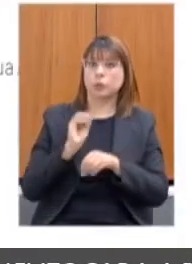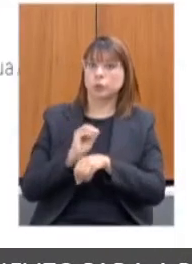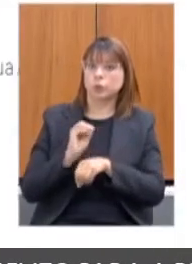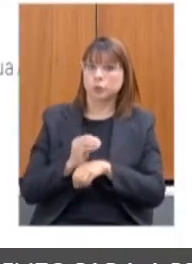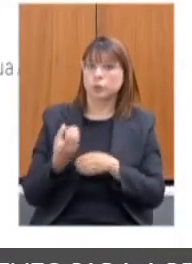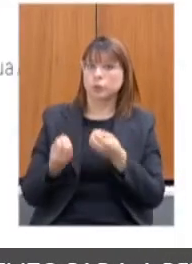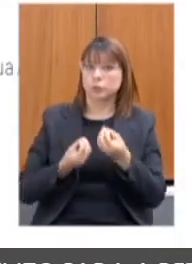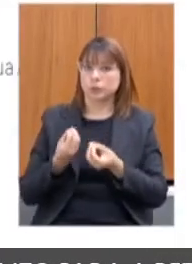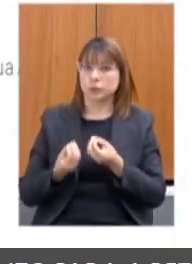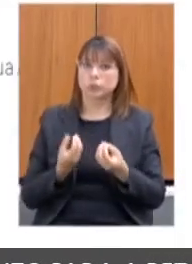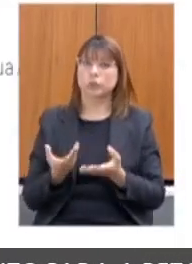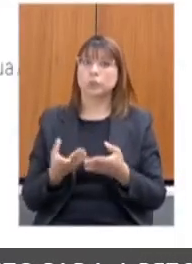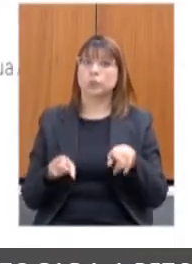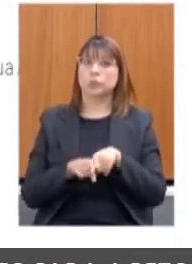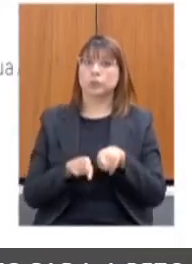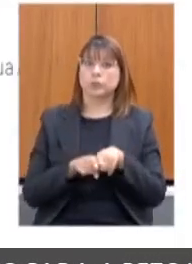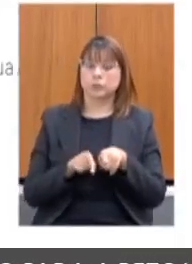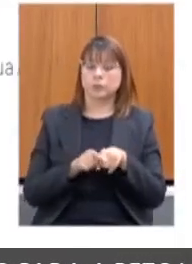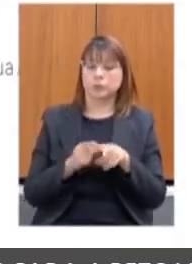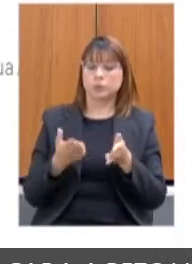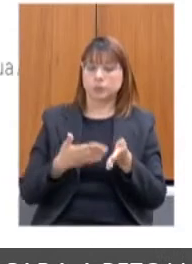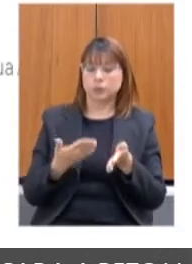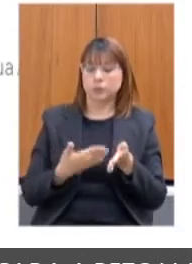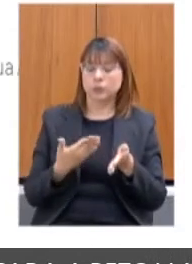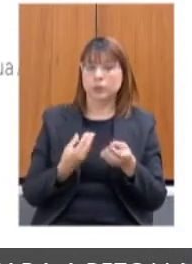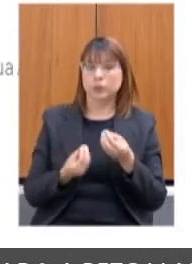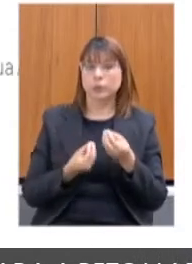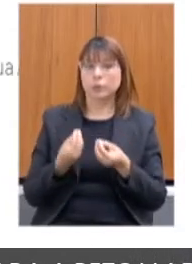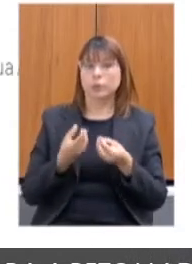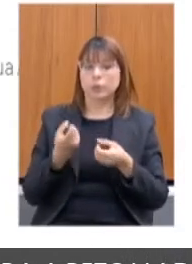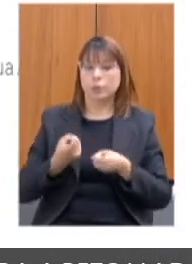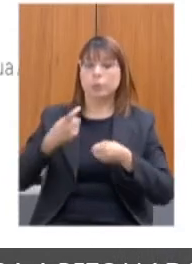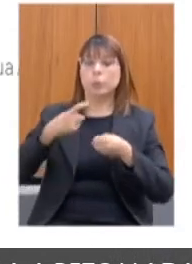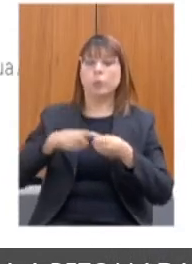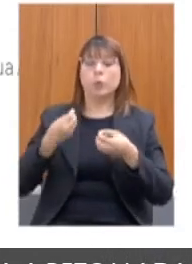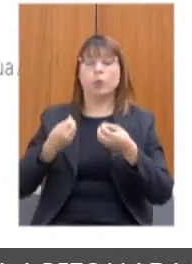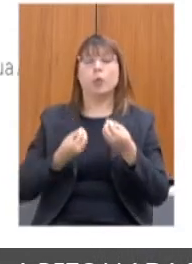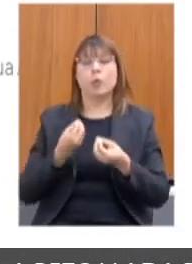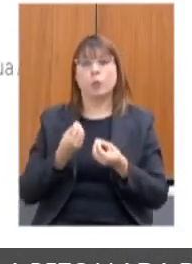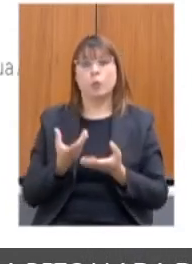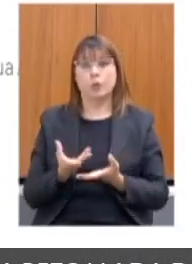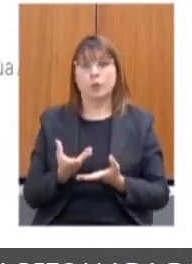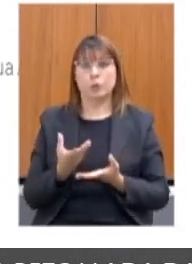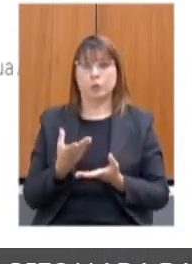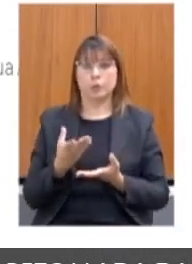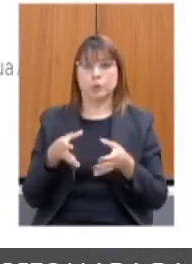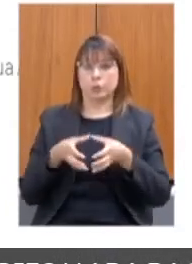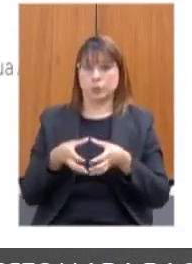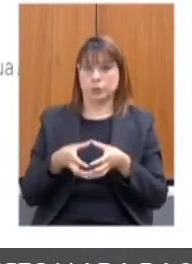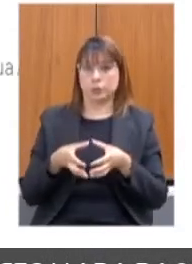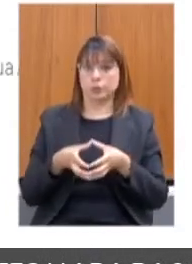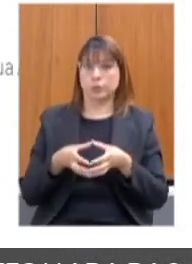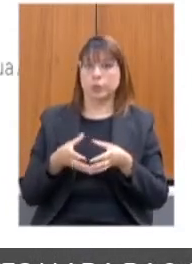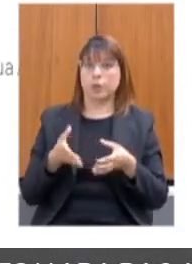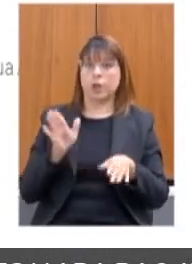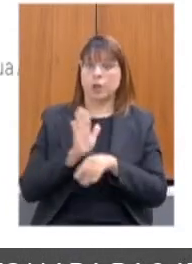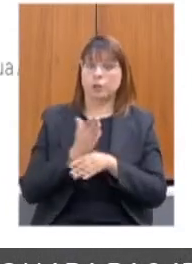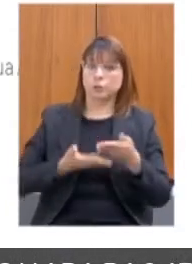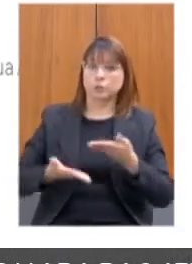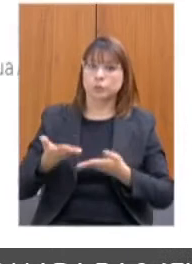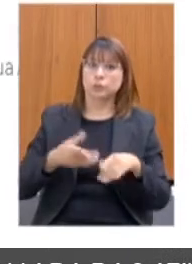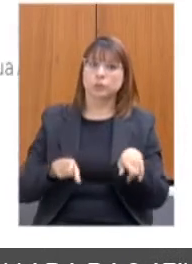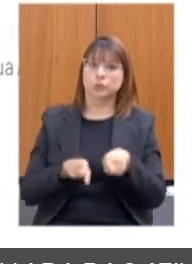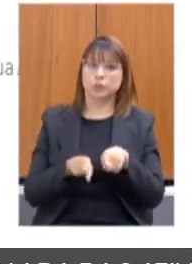produtiva, um guia informativo sobre a retomada do funcionamento dos grupos de mutua ajuda e o monitoramento dos planos de